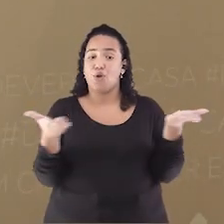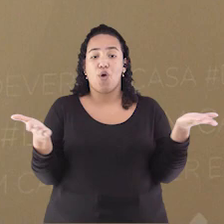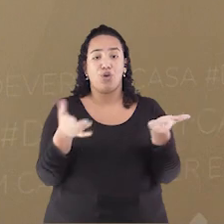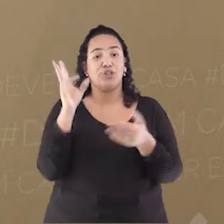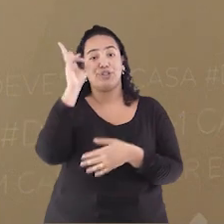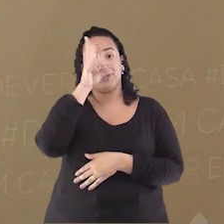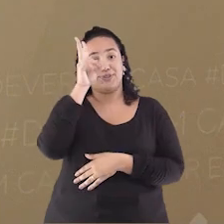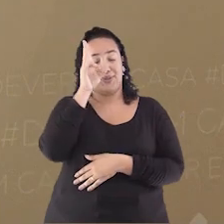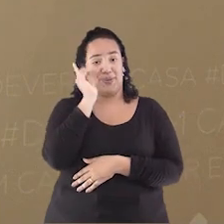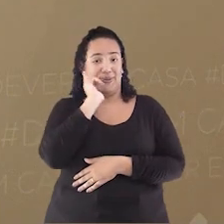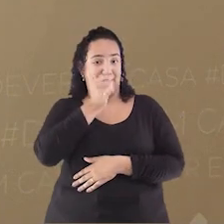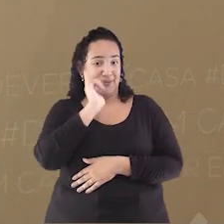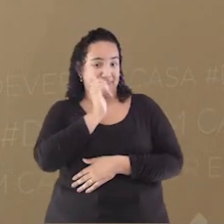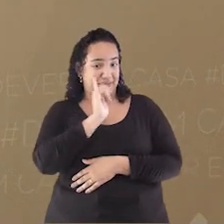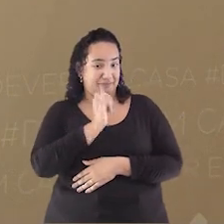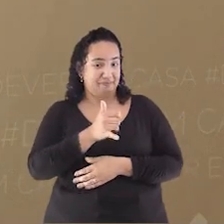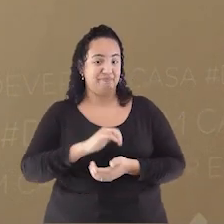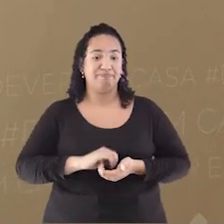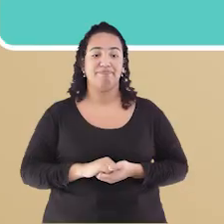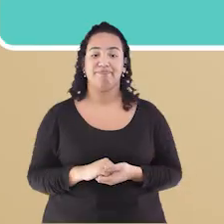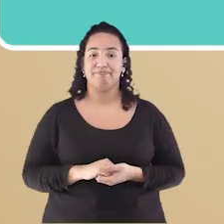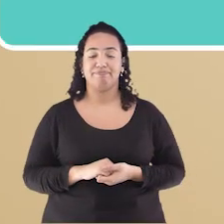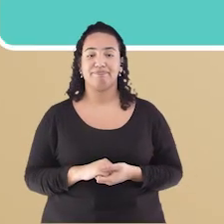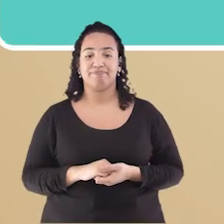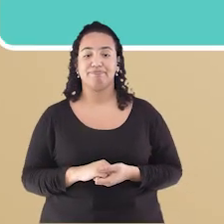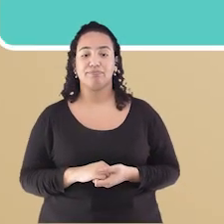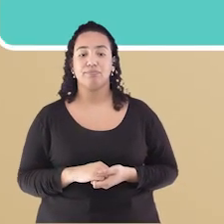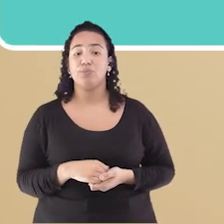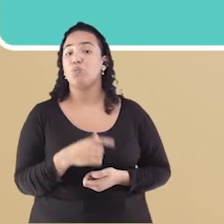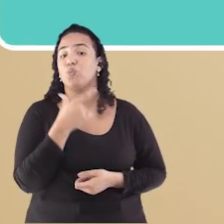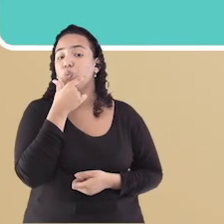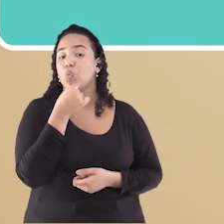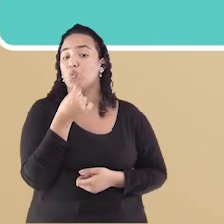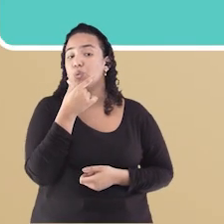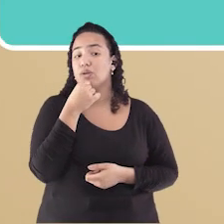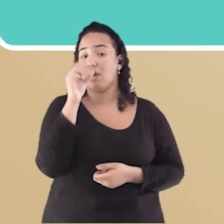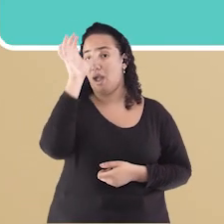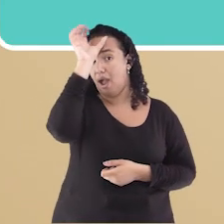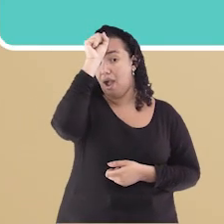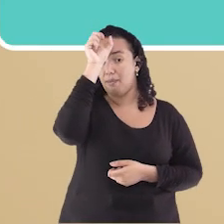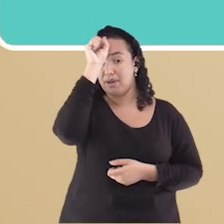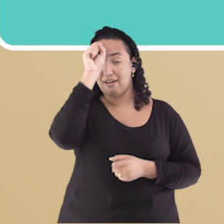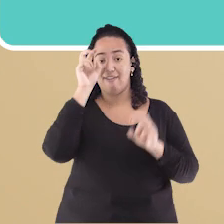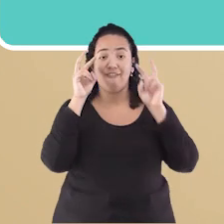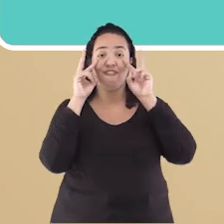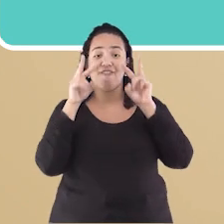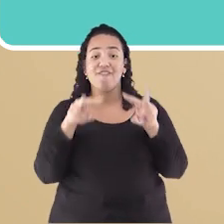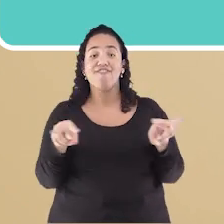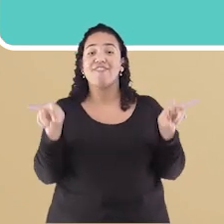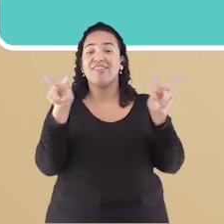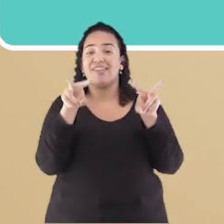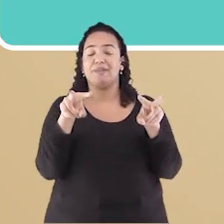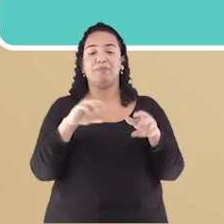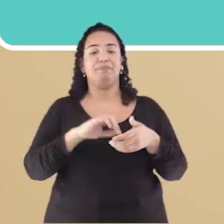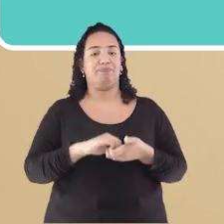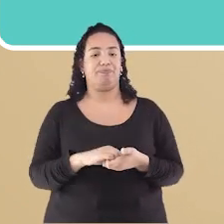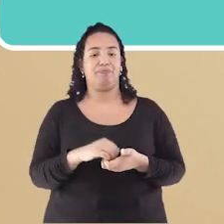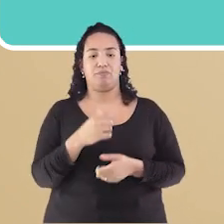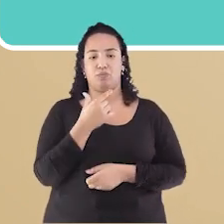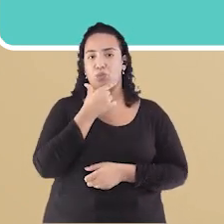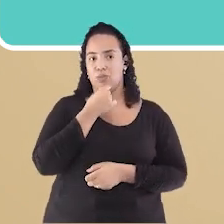historinha que nós vamos ouvir agora O menino que aprendeu a ver João